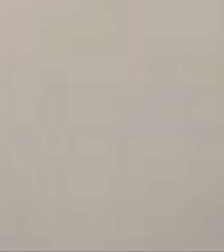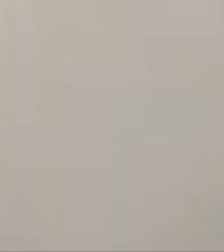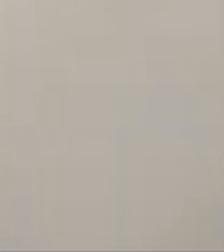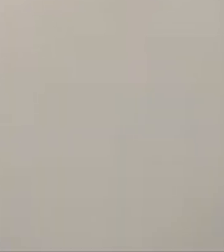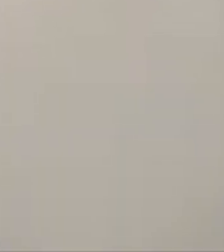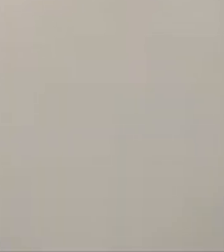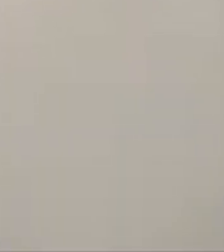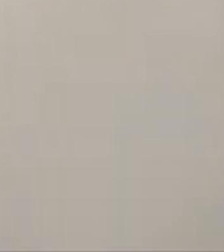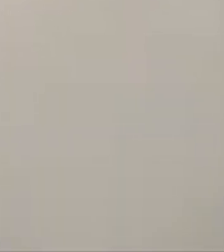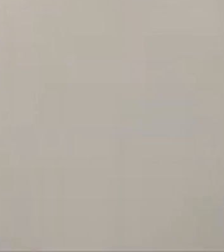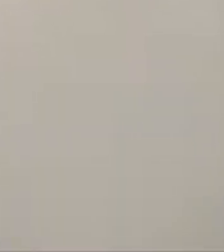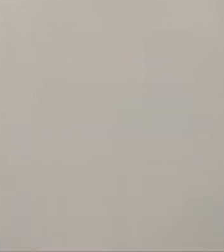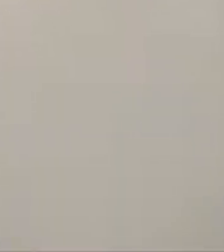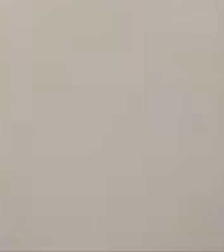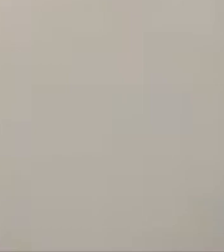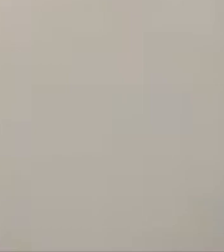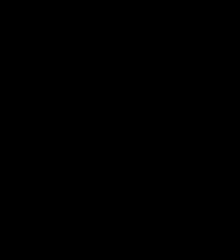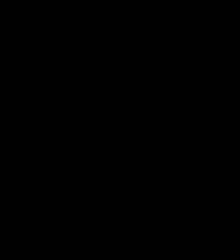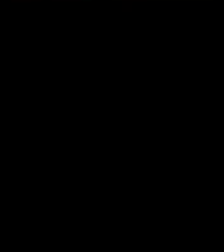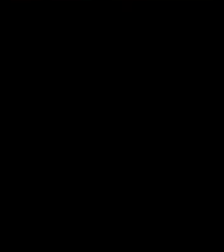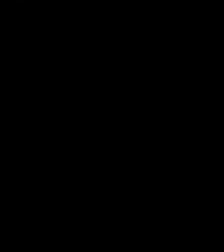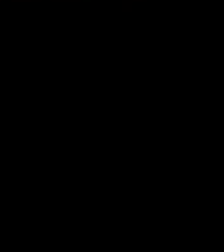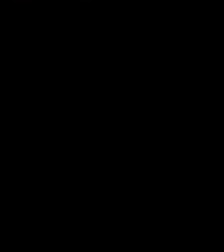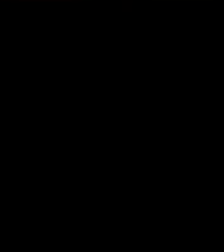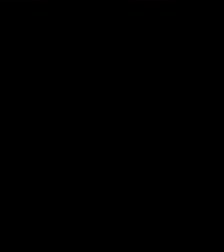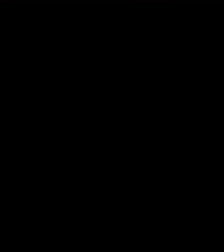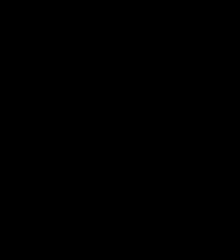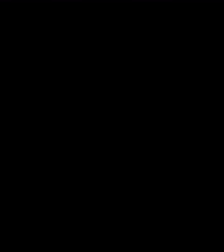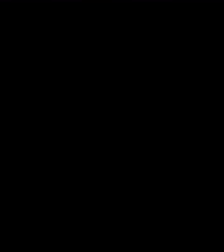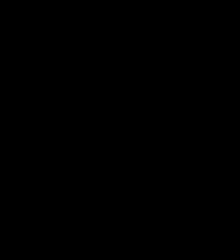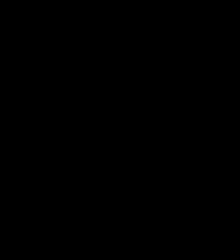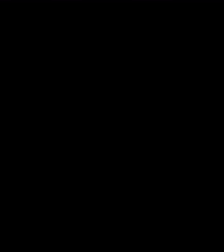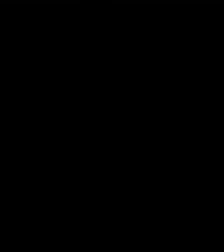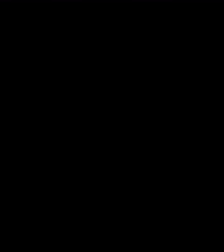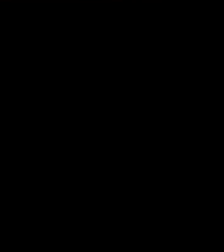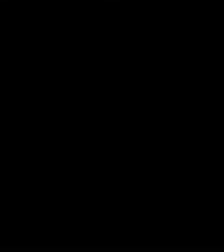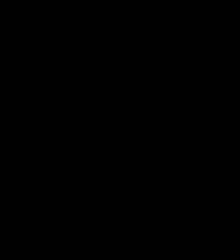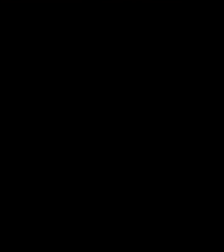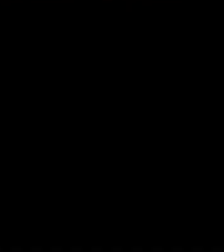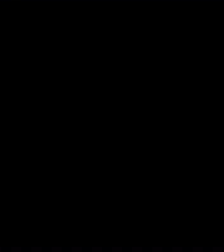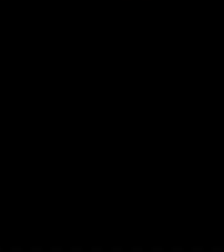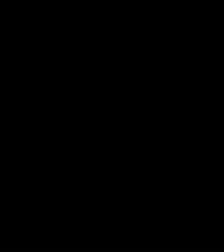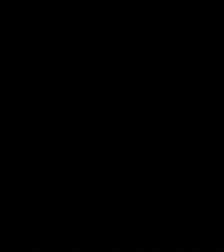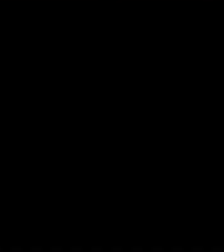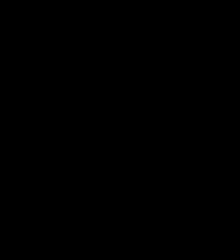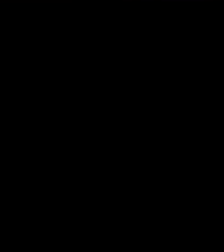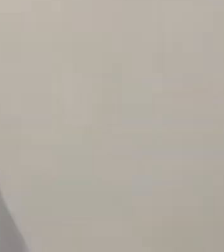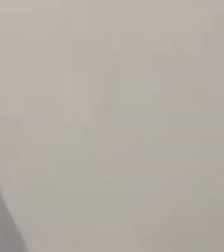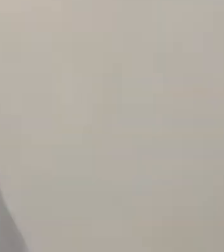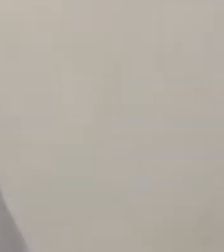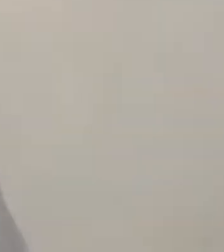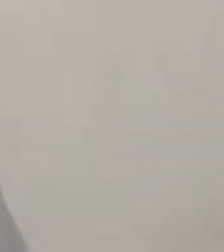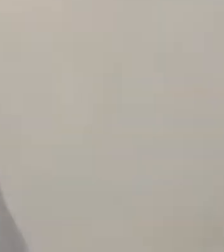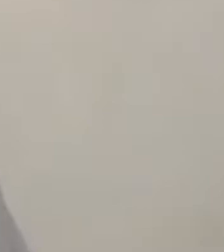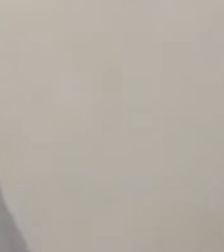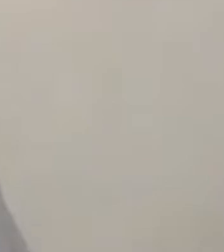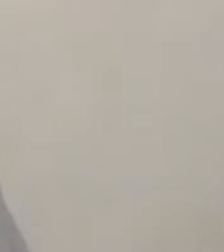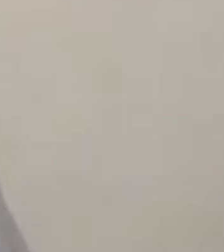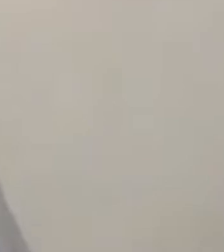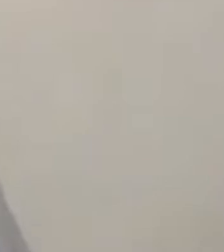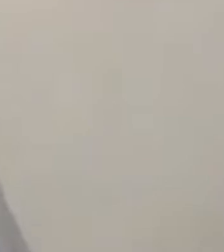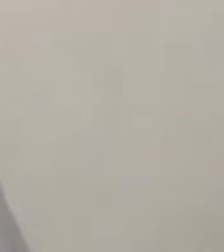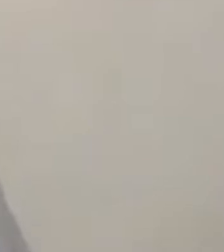Martins, antropóloga, diretora do Internet Lab e uma das responsáveis pela pesquisa. As ofensas